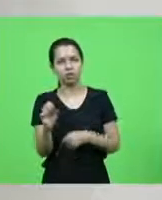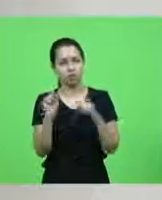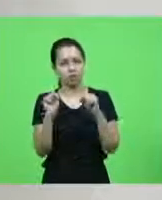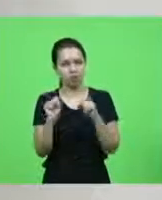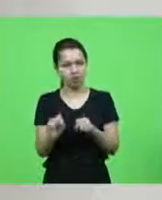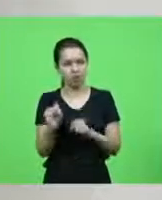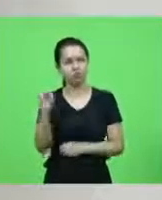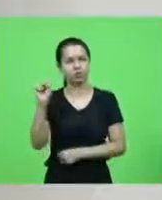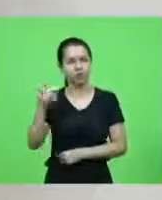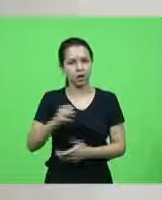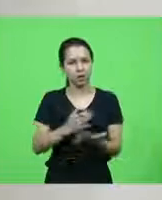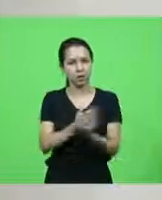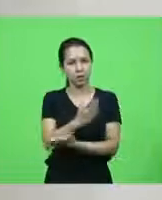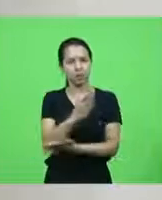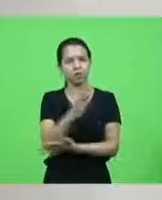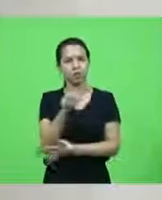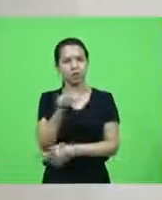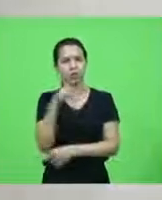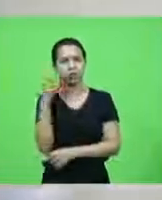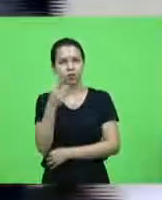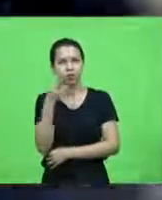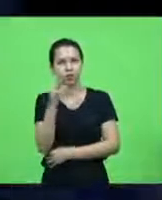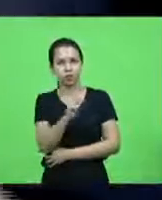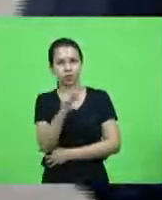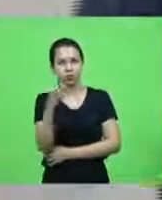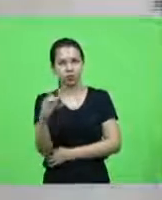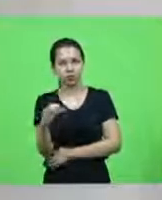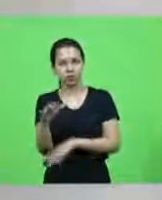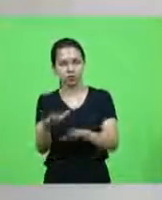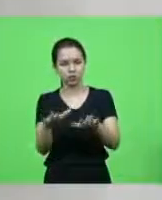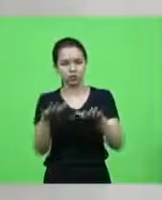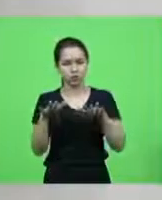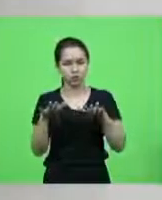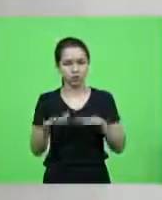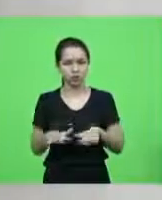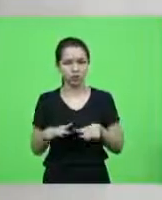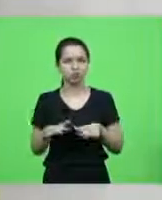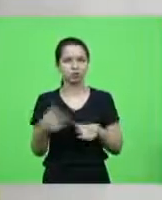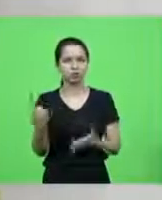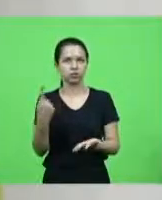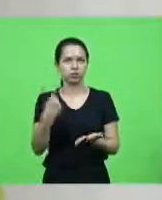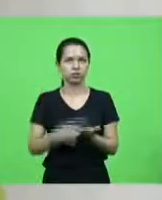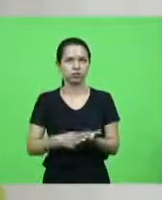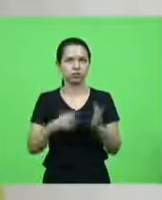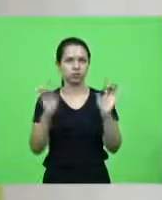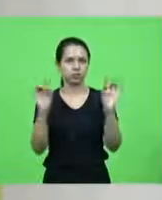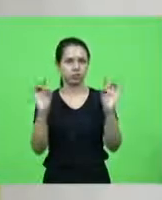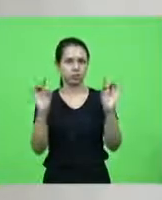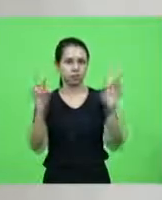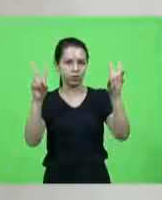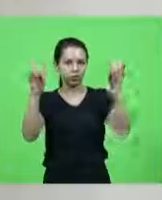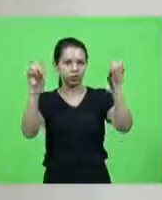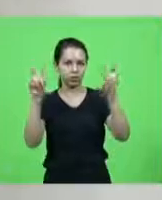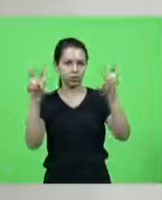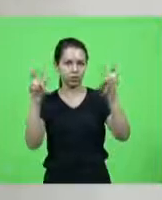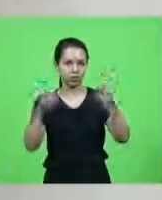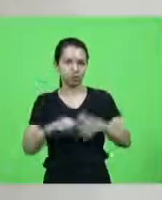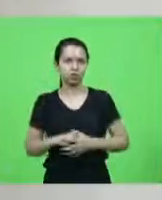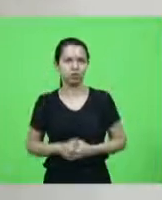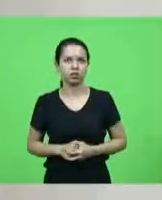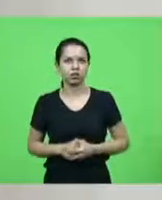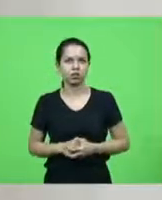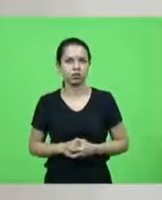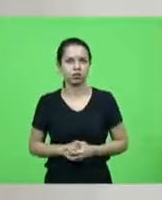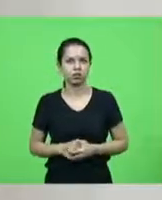ser aprovadas pelo parlamento catarinense numa sessão ordinária que tratasse especialmente desse tema palavra